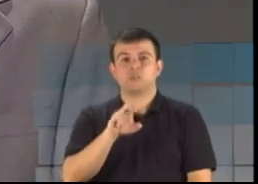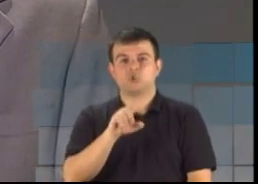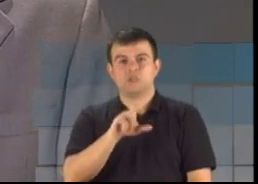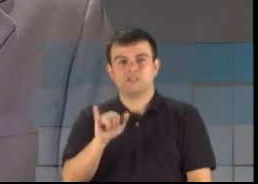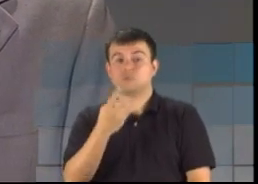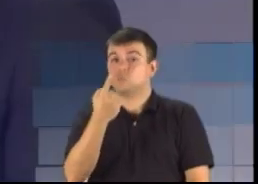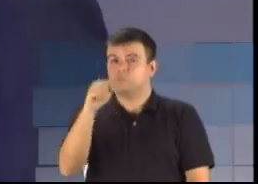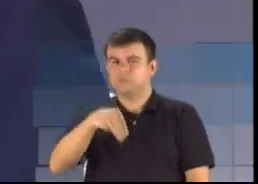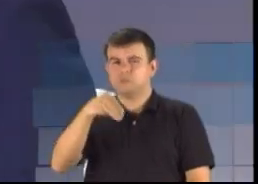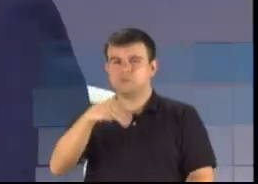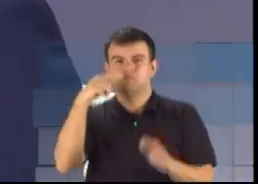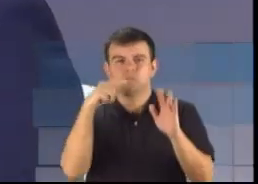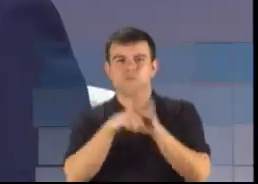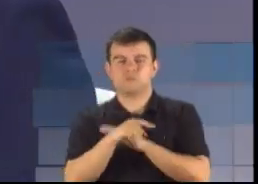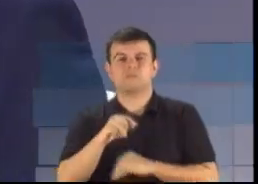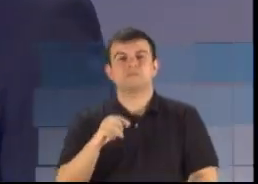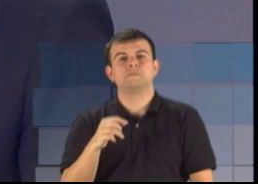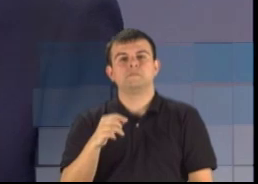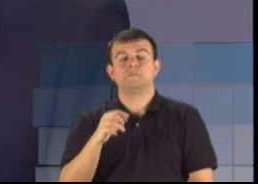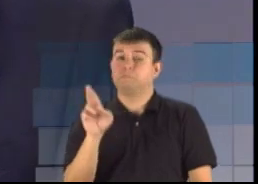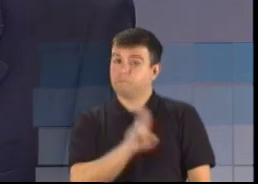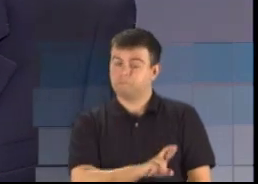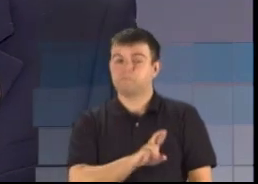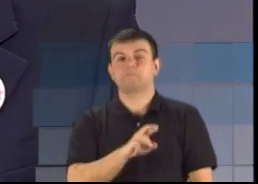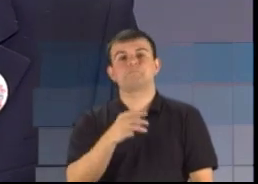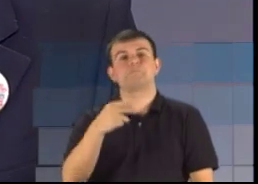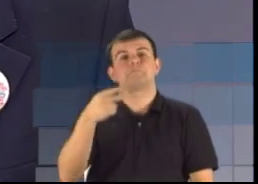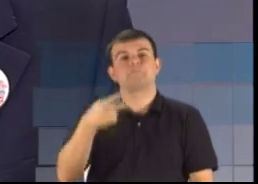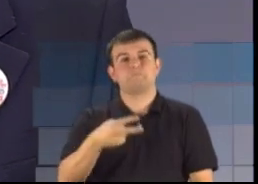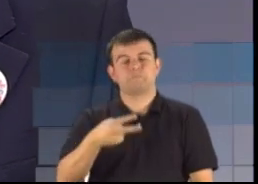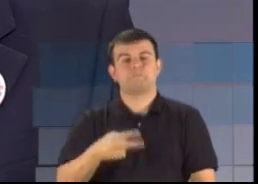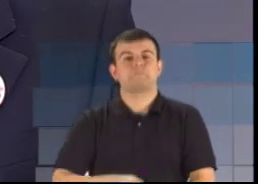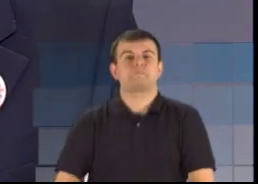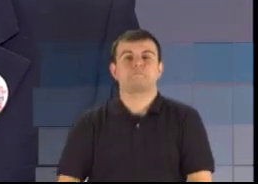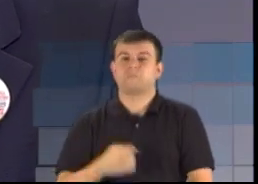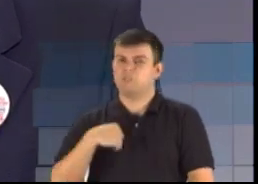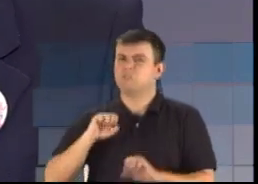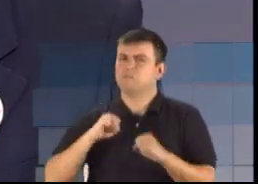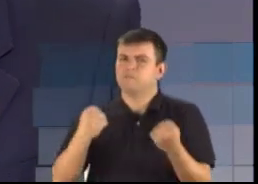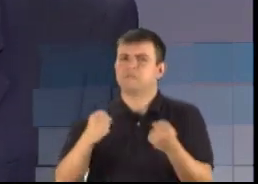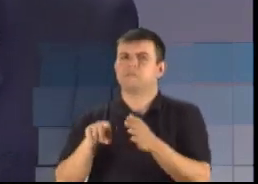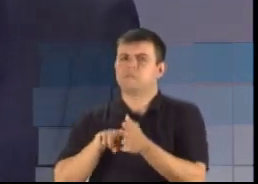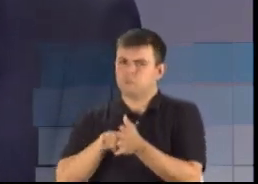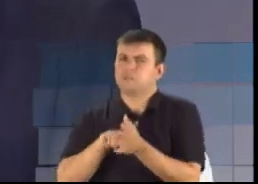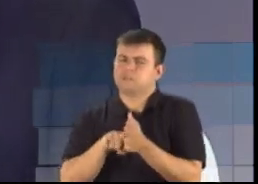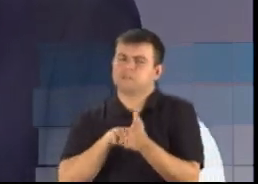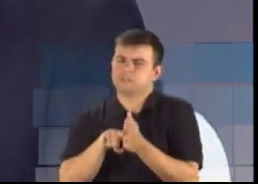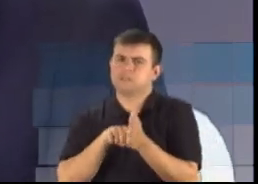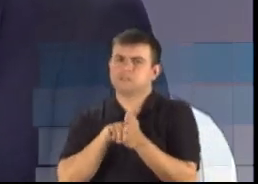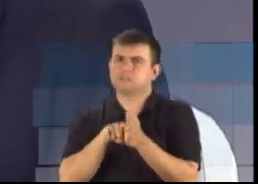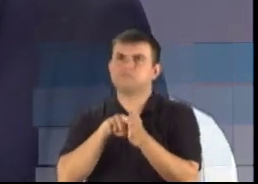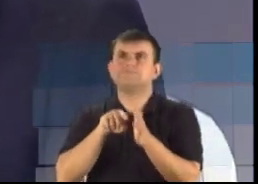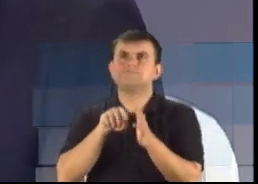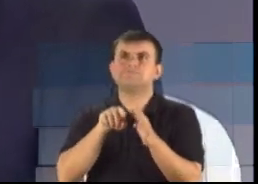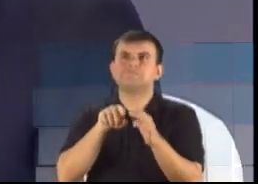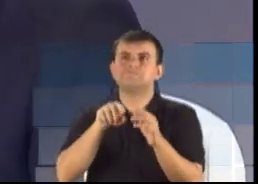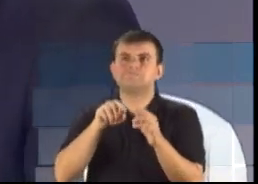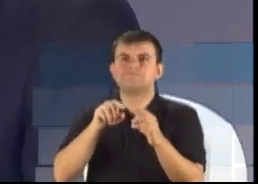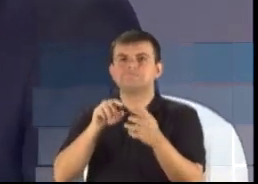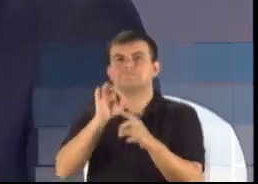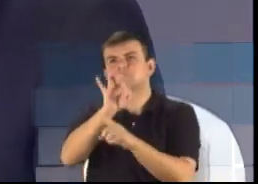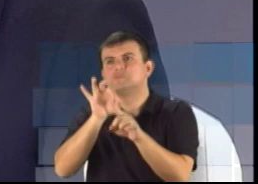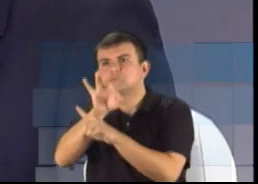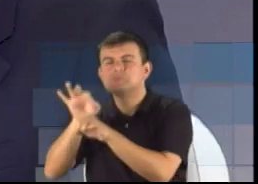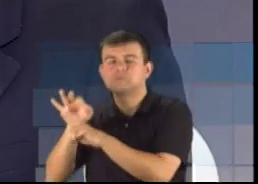minuto para a réplica. Eu defendo a pesquisa, acho que ela é real, e não é isso que se vê nas pesquisas.